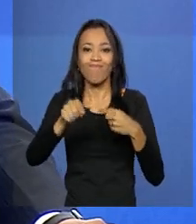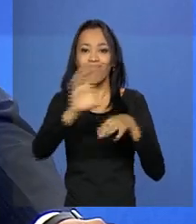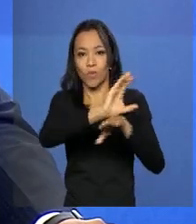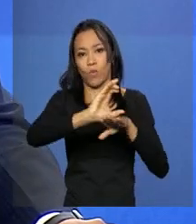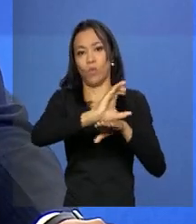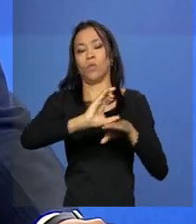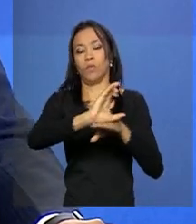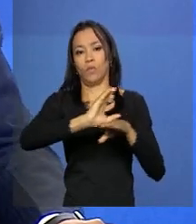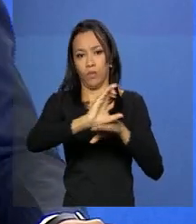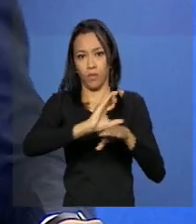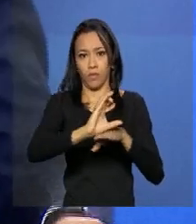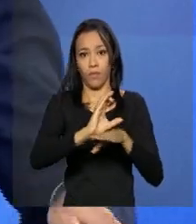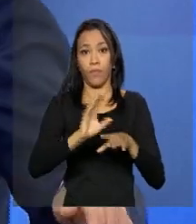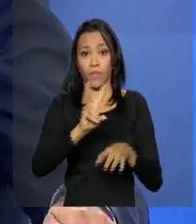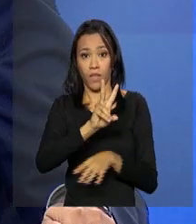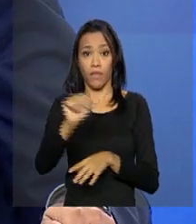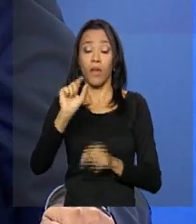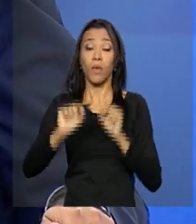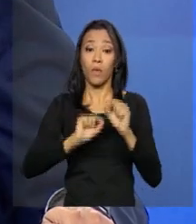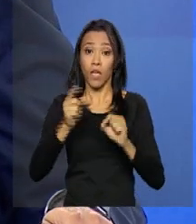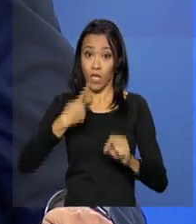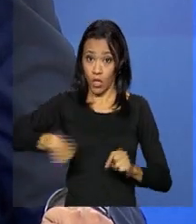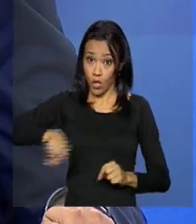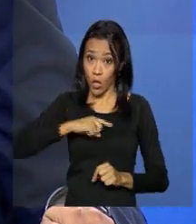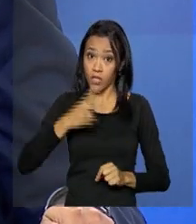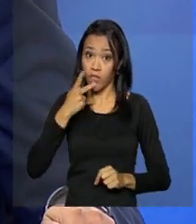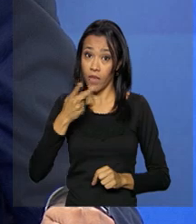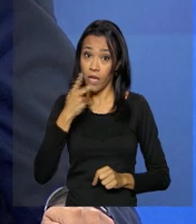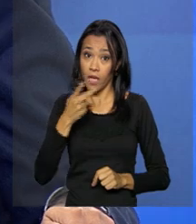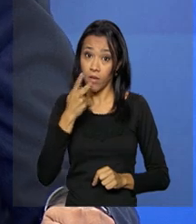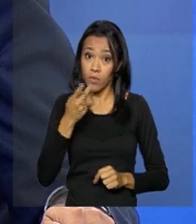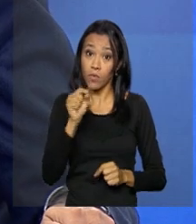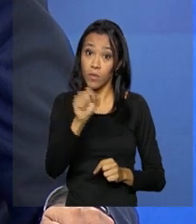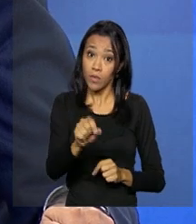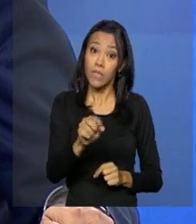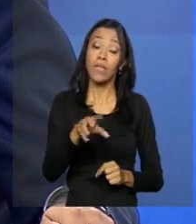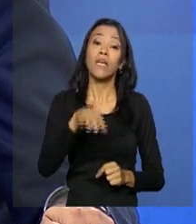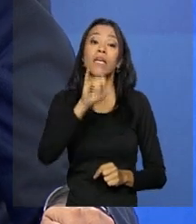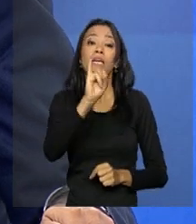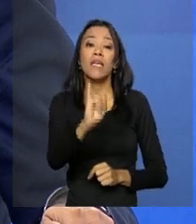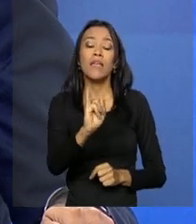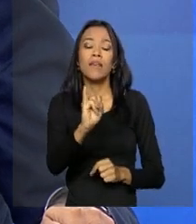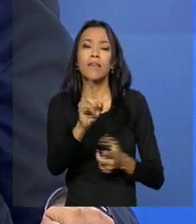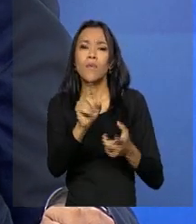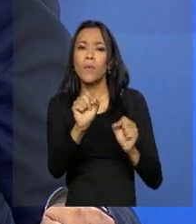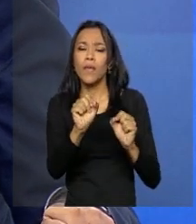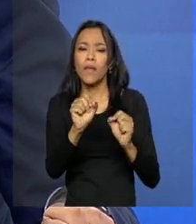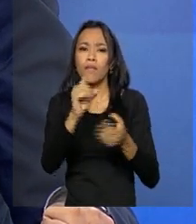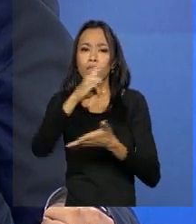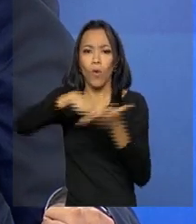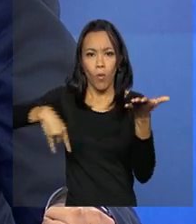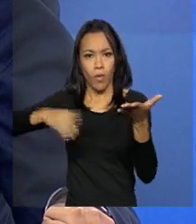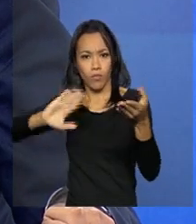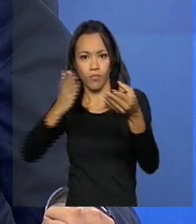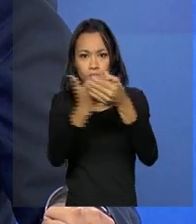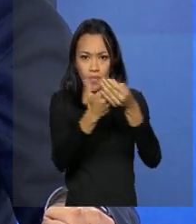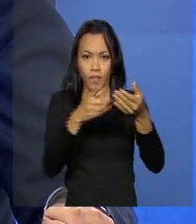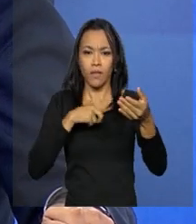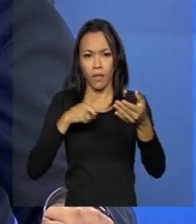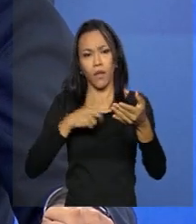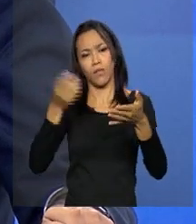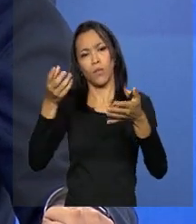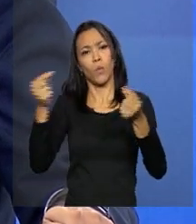que buscará fixar aquilo que nós, o direito, chamamos de interpretações conformes a dispositivos legais que estão